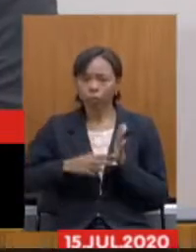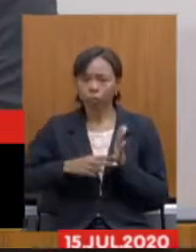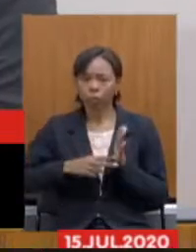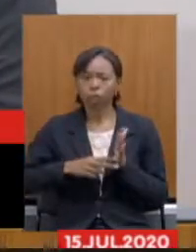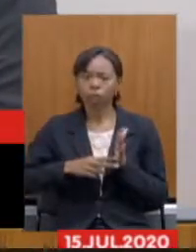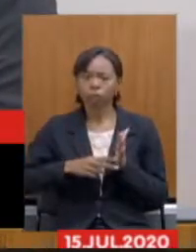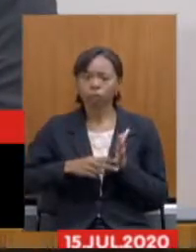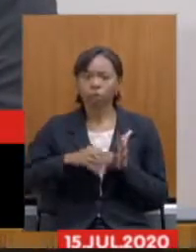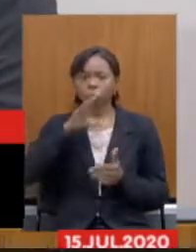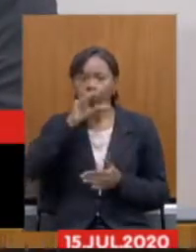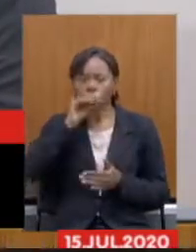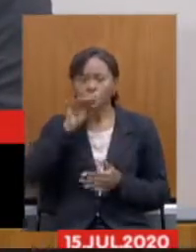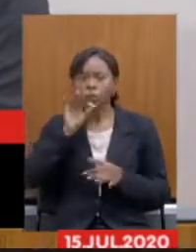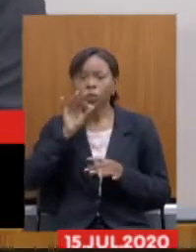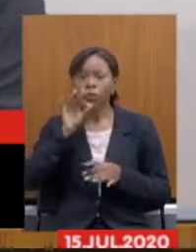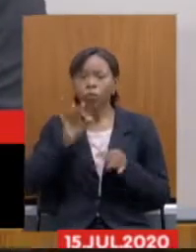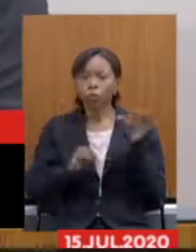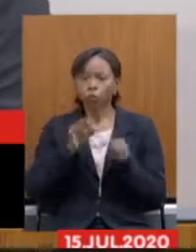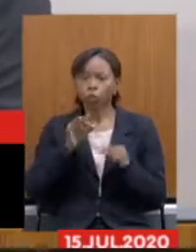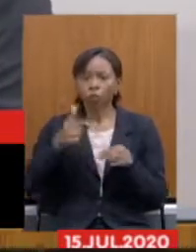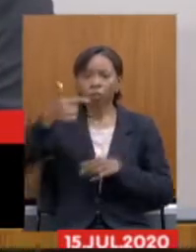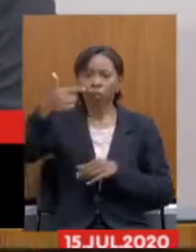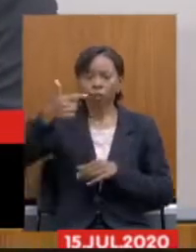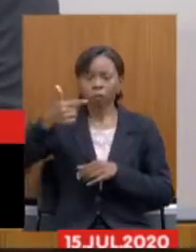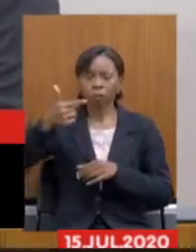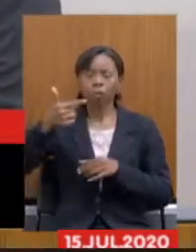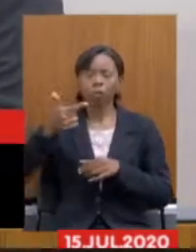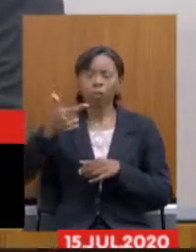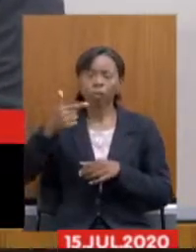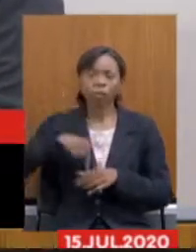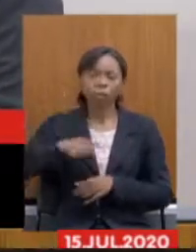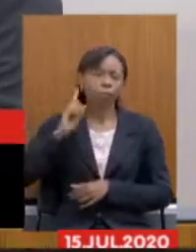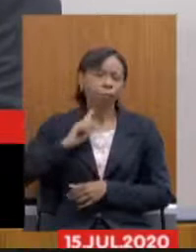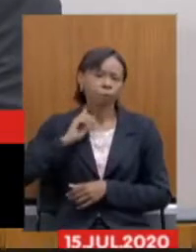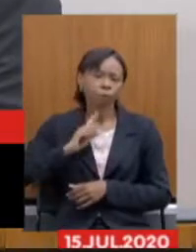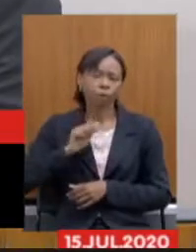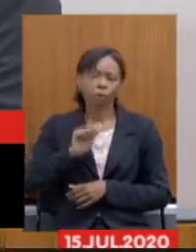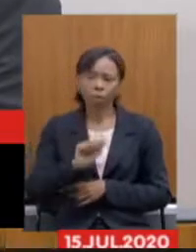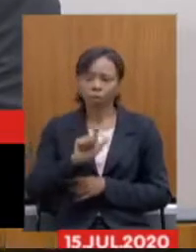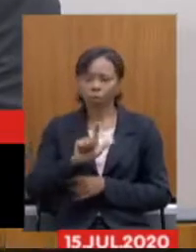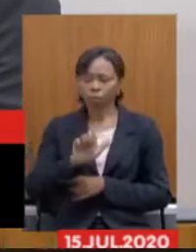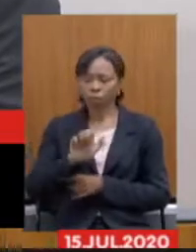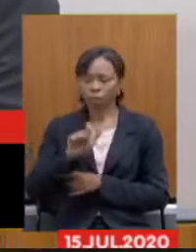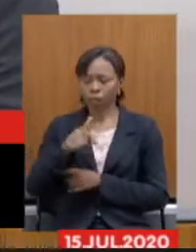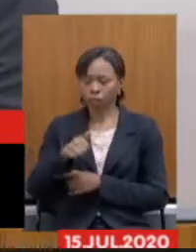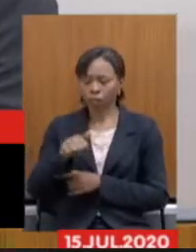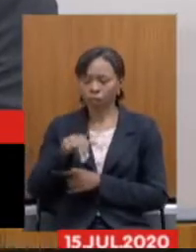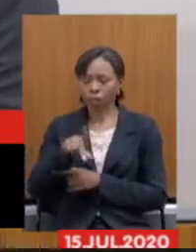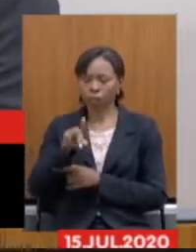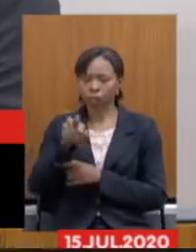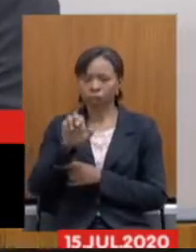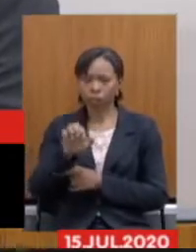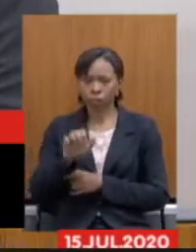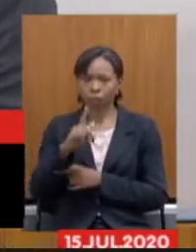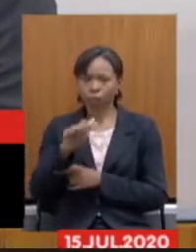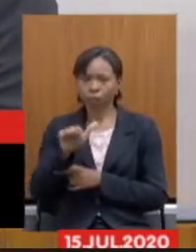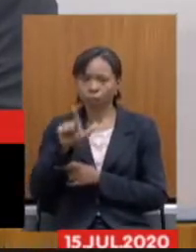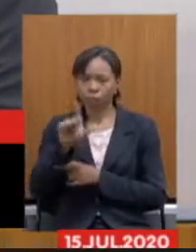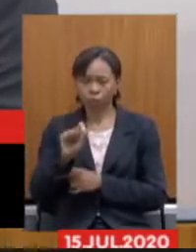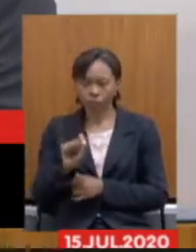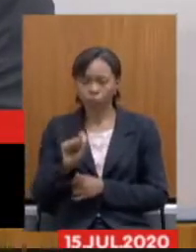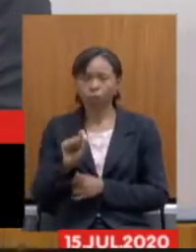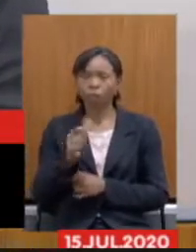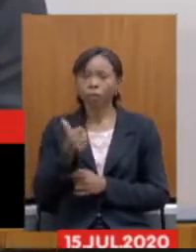da Justiça de segunda instância do Estado de Minas Gerais senhor Alexandre Paulo Pires da Silva que disporá de 15